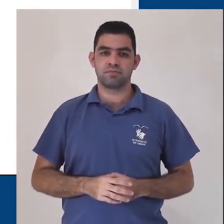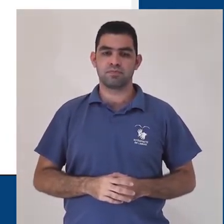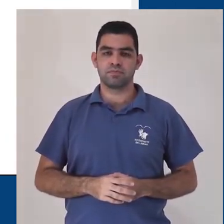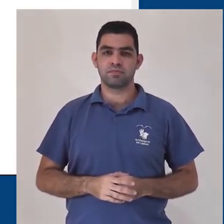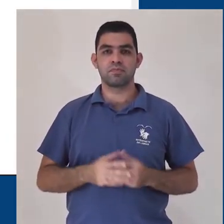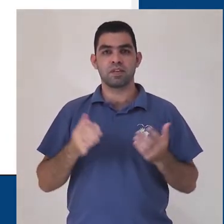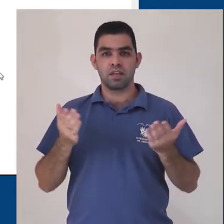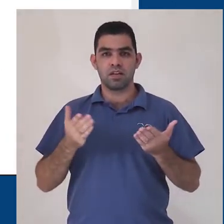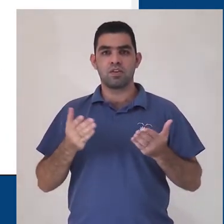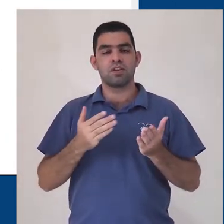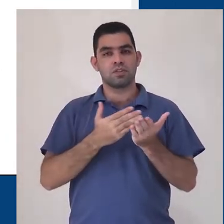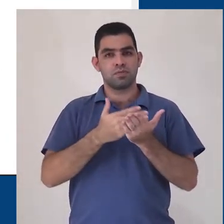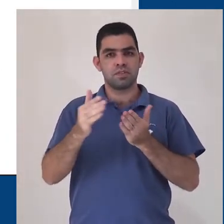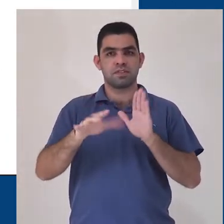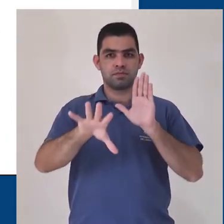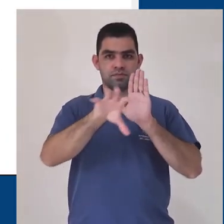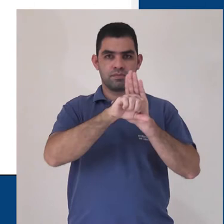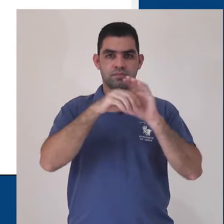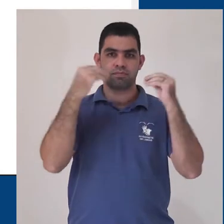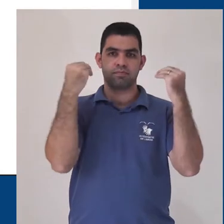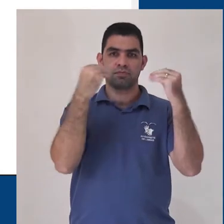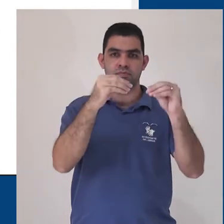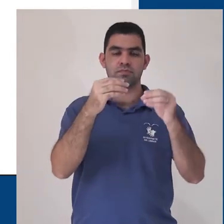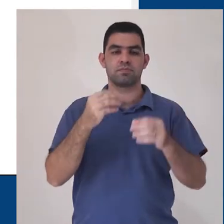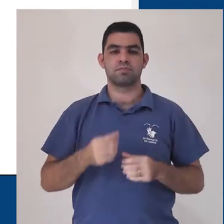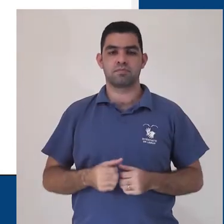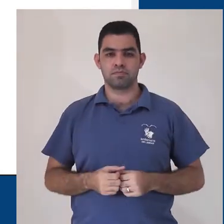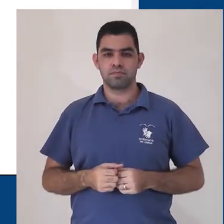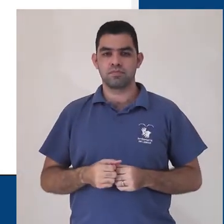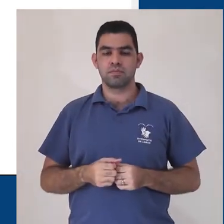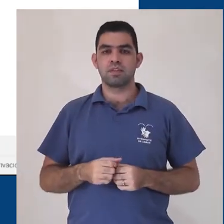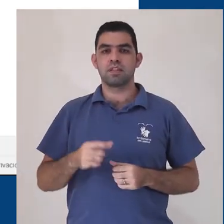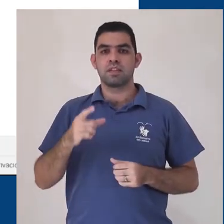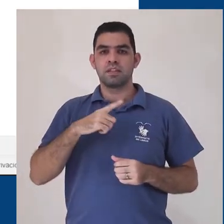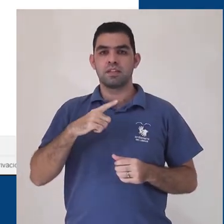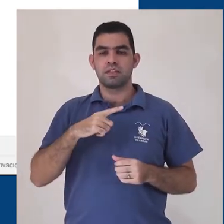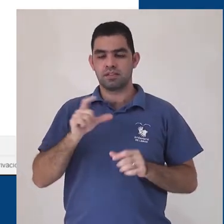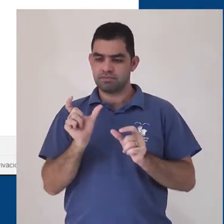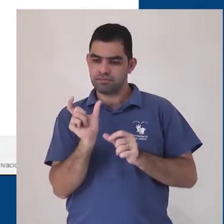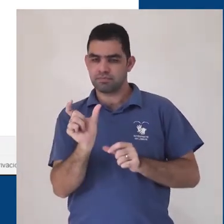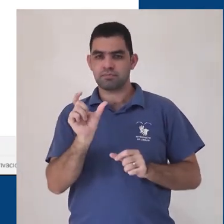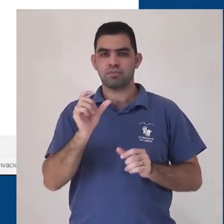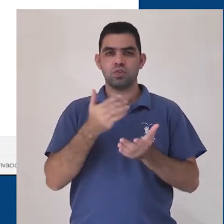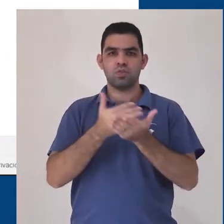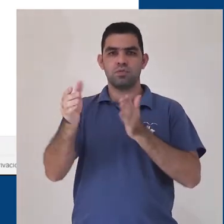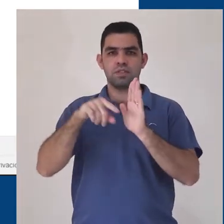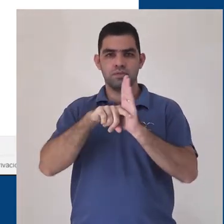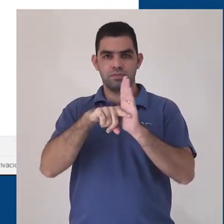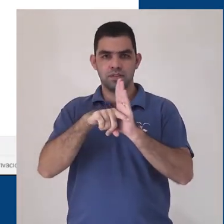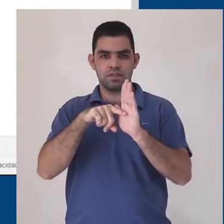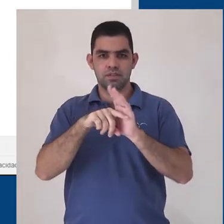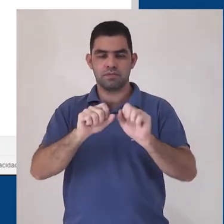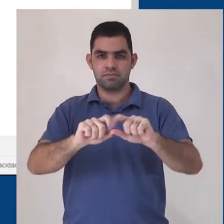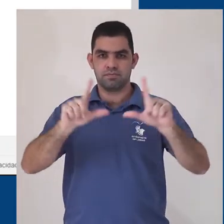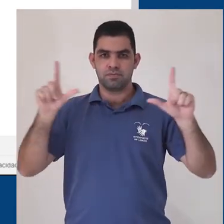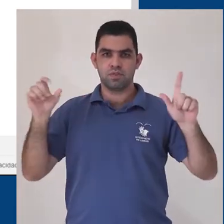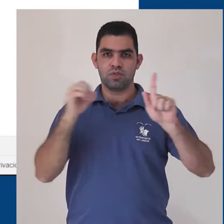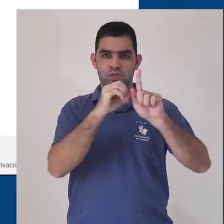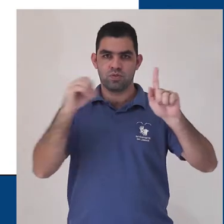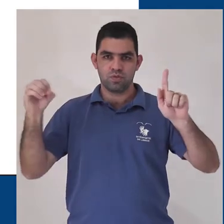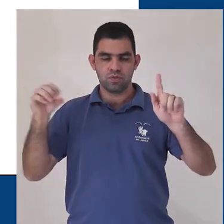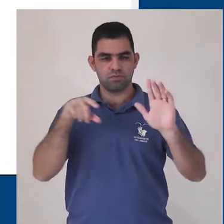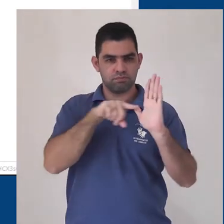Vamos começar adicionando uma imagem. Clicamos no botão começar pesquisa e assim seremos direcionados para o Google.